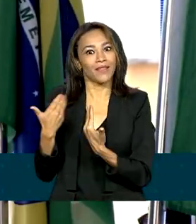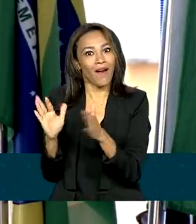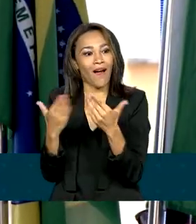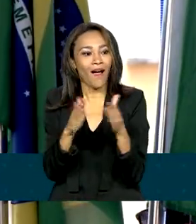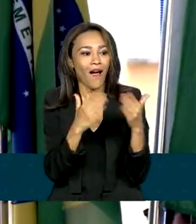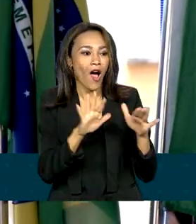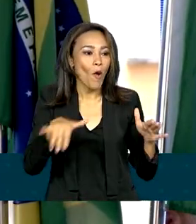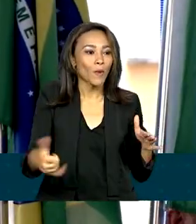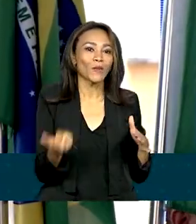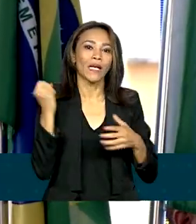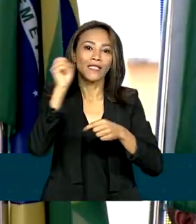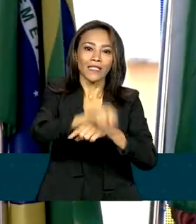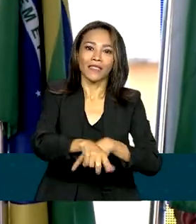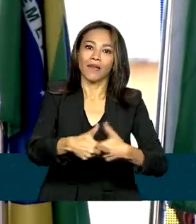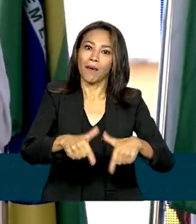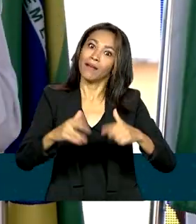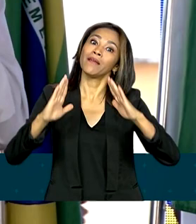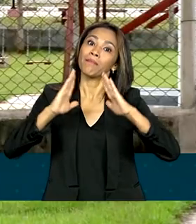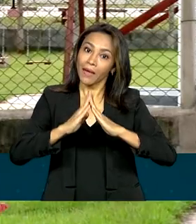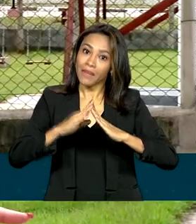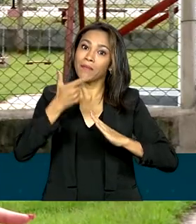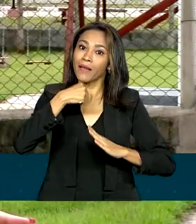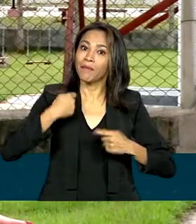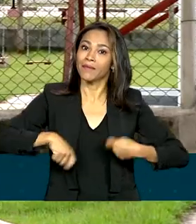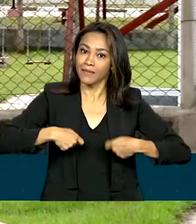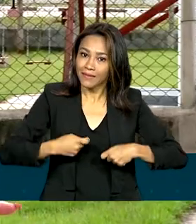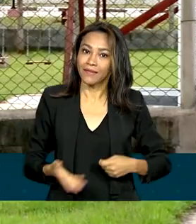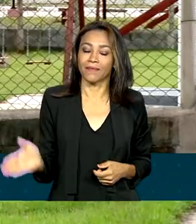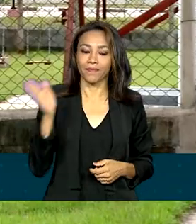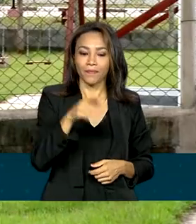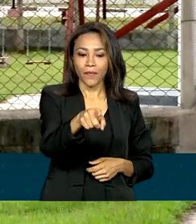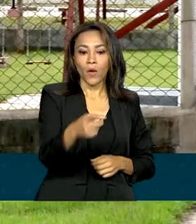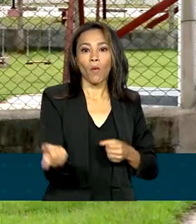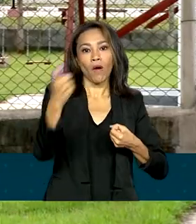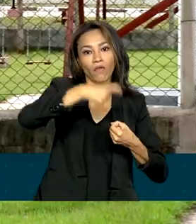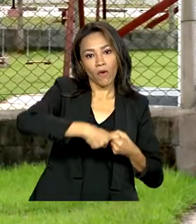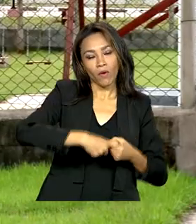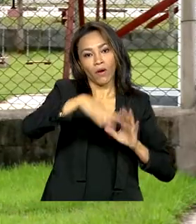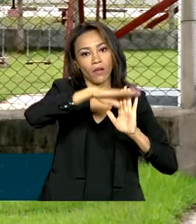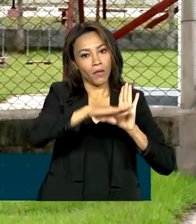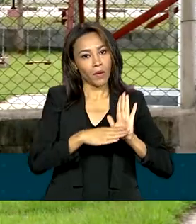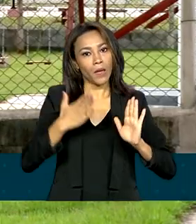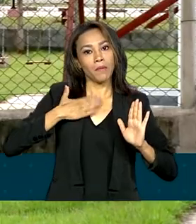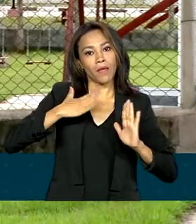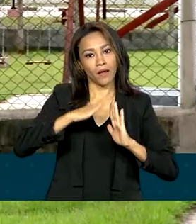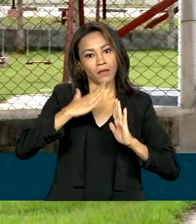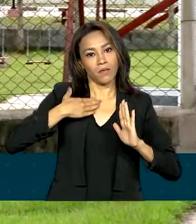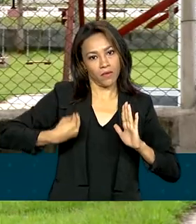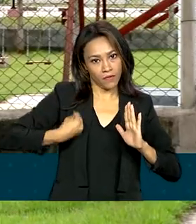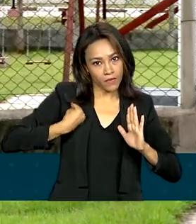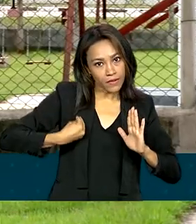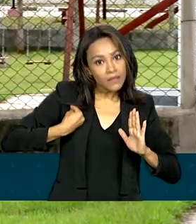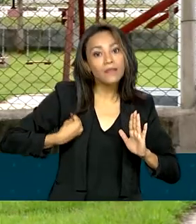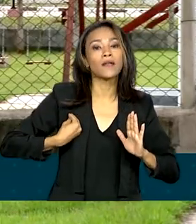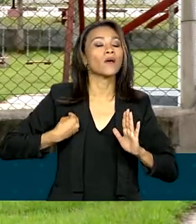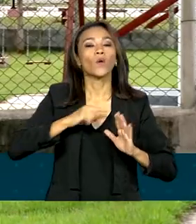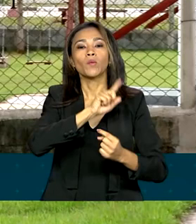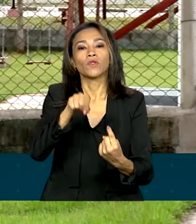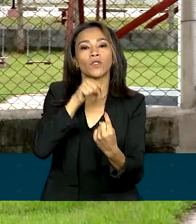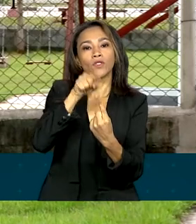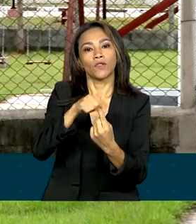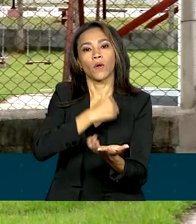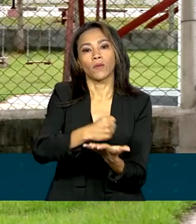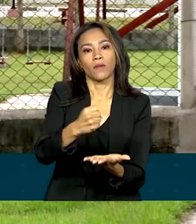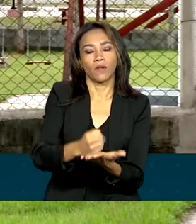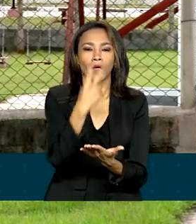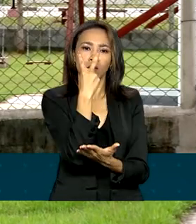e casa para quem precisa. Com a retomada do programa Minha Casa Minha Vida, a meta é contratar 2 milhões